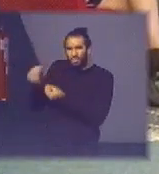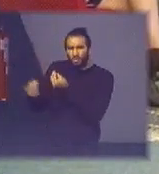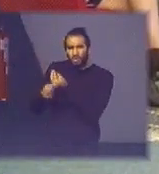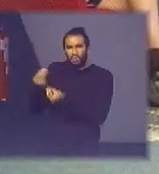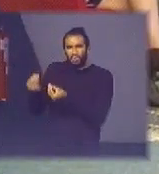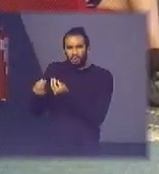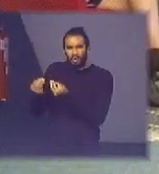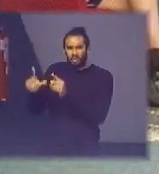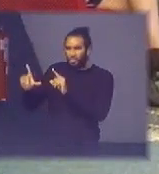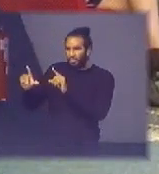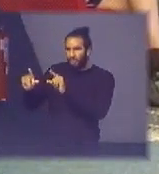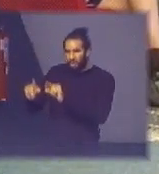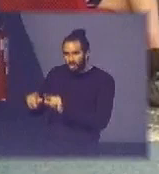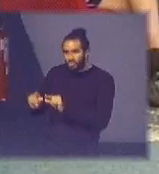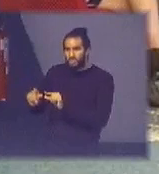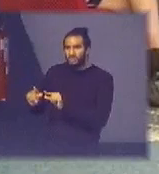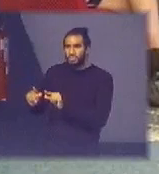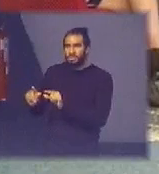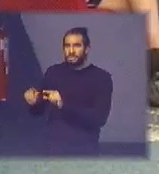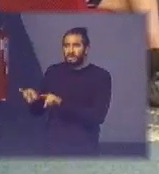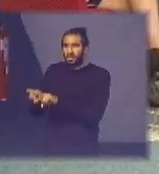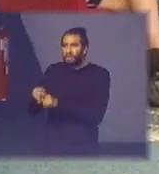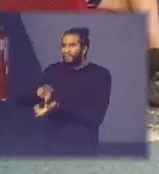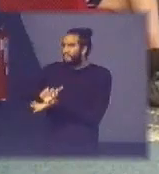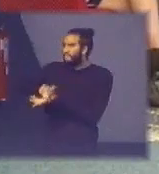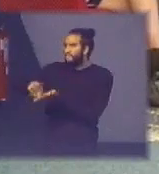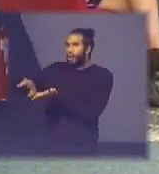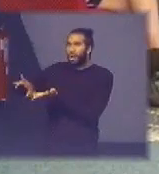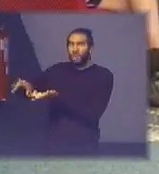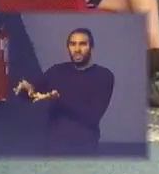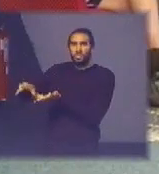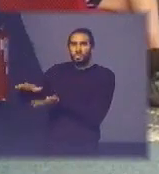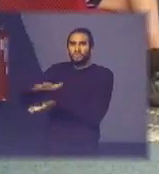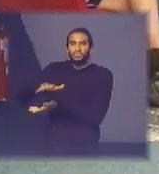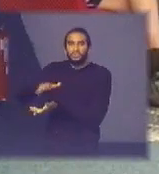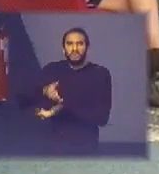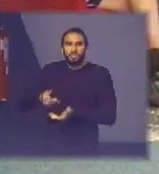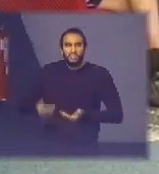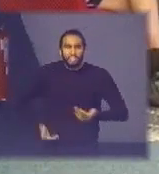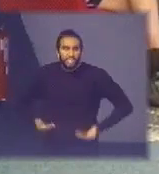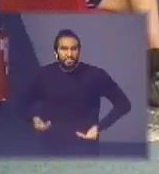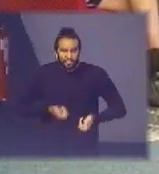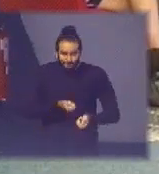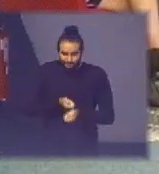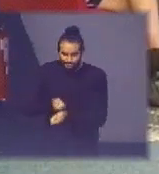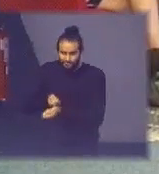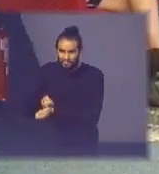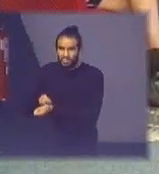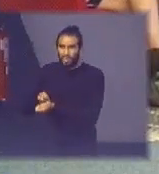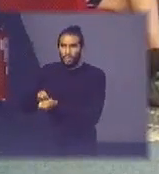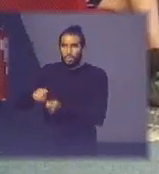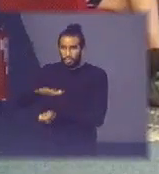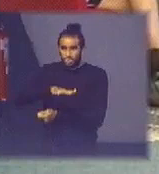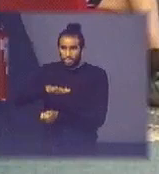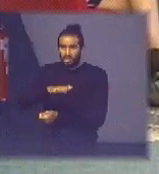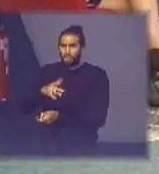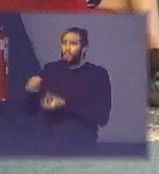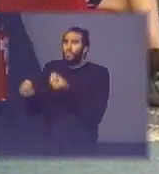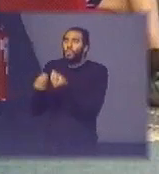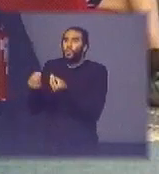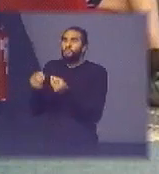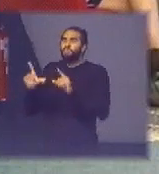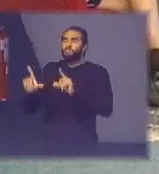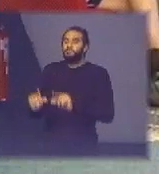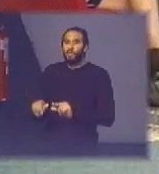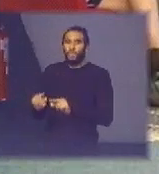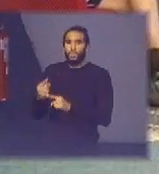varrição em como reduzir vários serviços de limpeza urbana então nesse contexto a política nacional trouxe em 2010 faz algum tempinho já